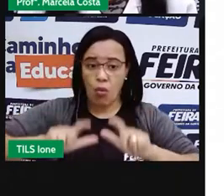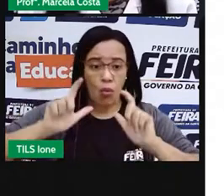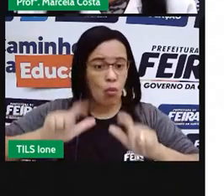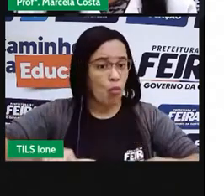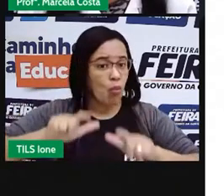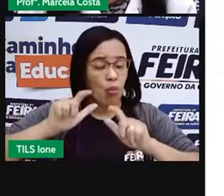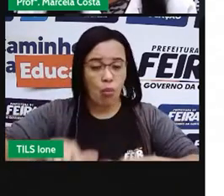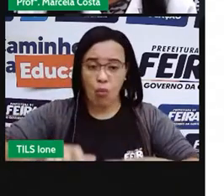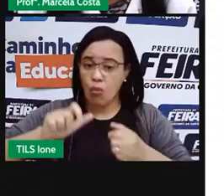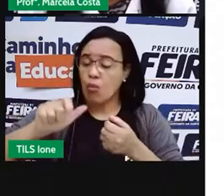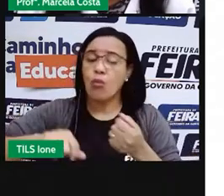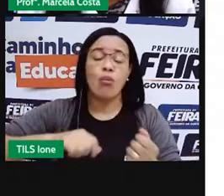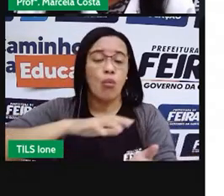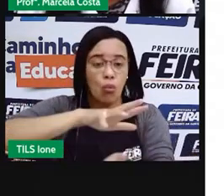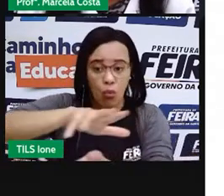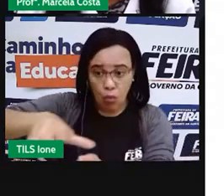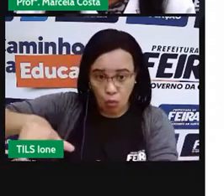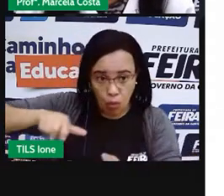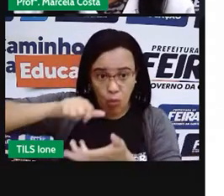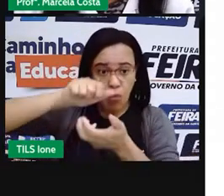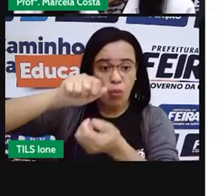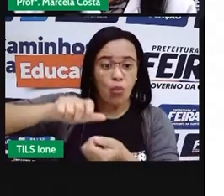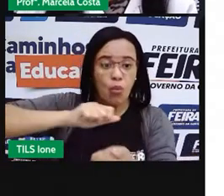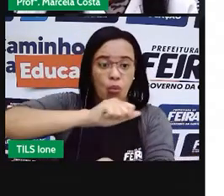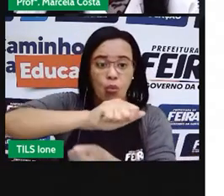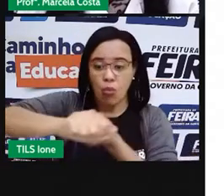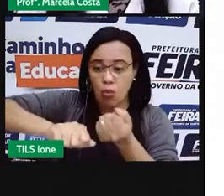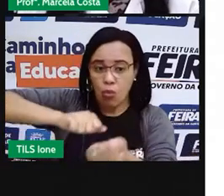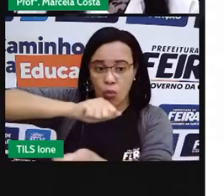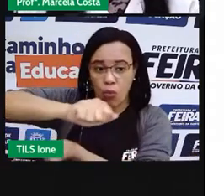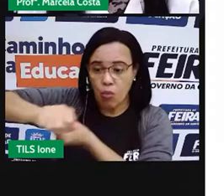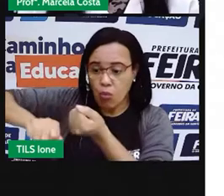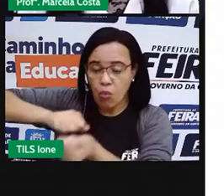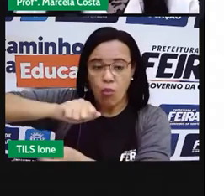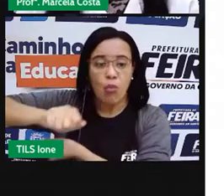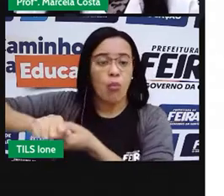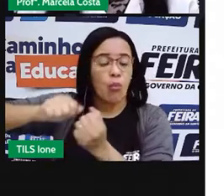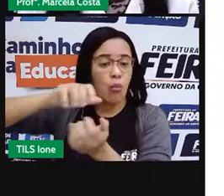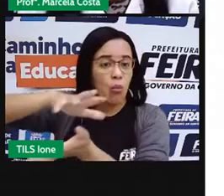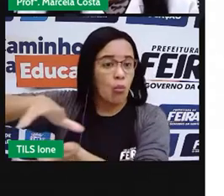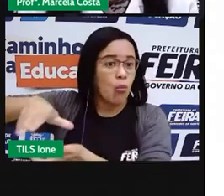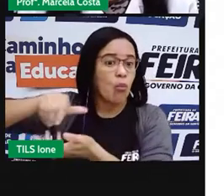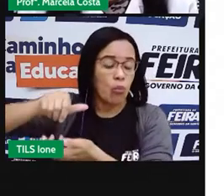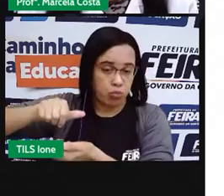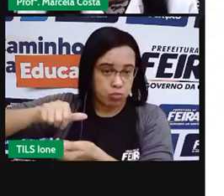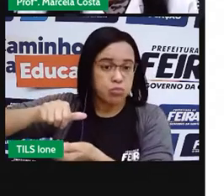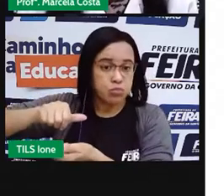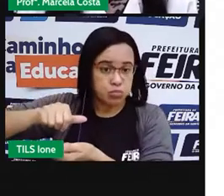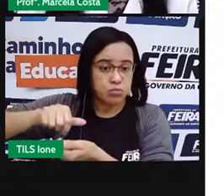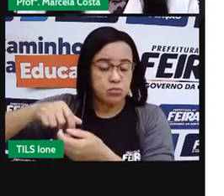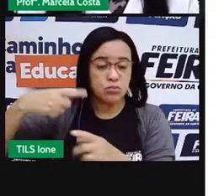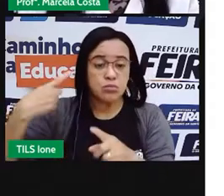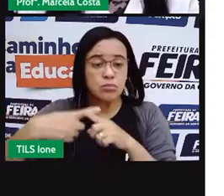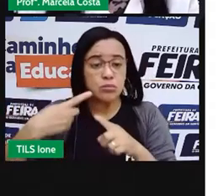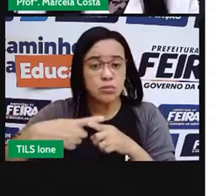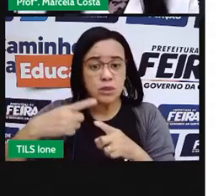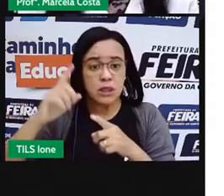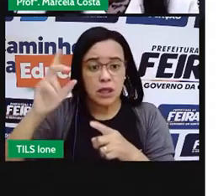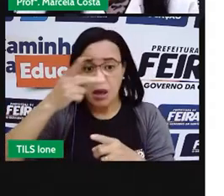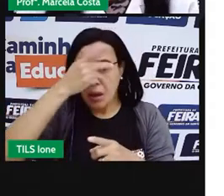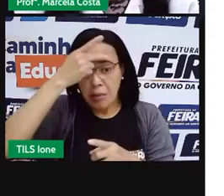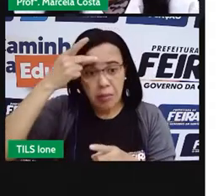se relaciona aos conceitos naturais, pra que a geração futura, inclusive